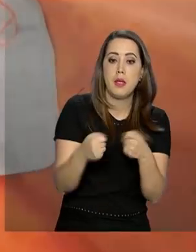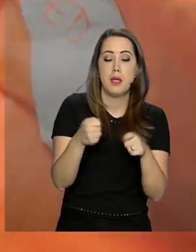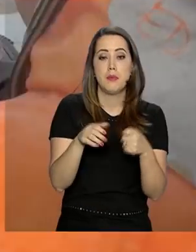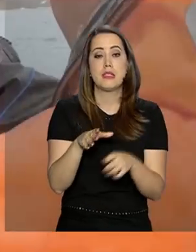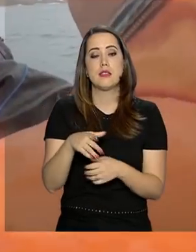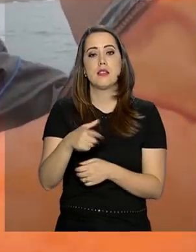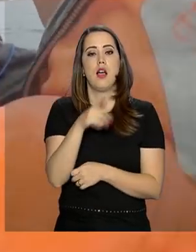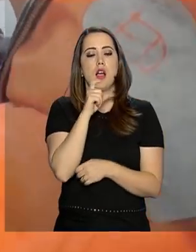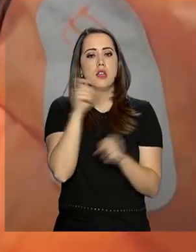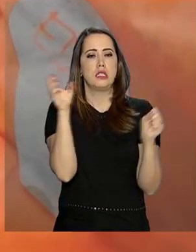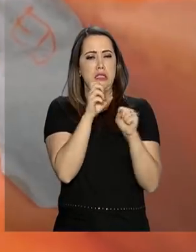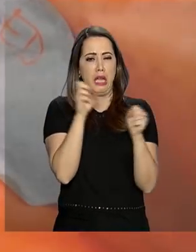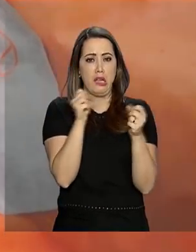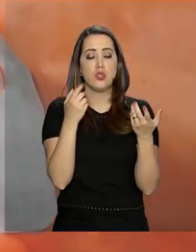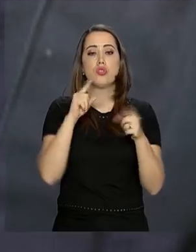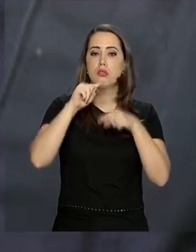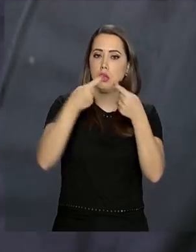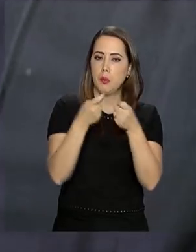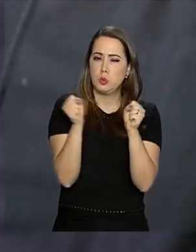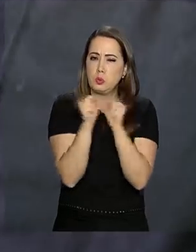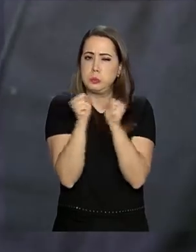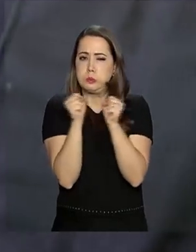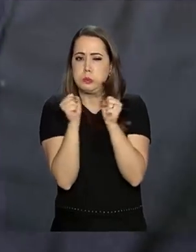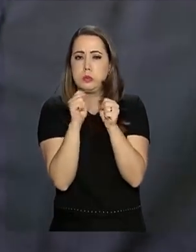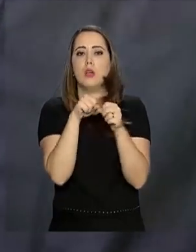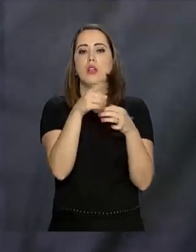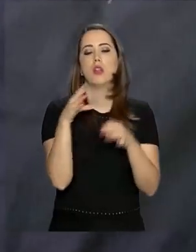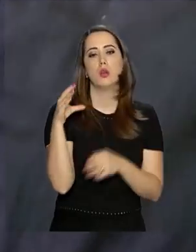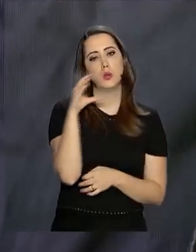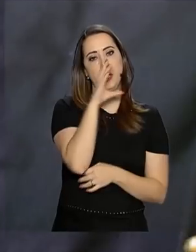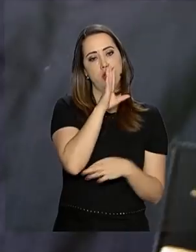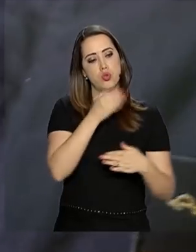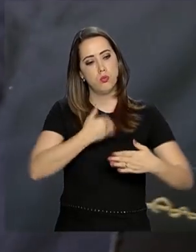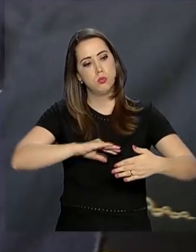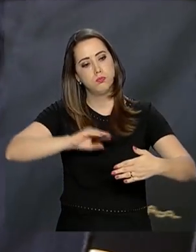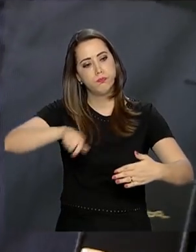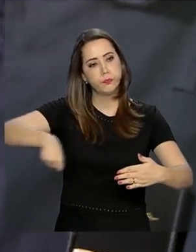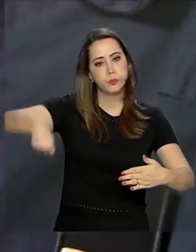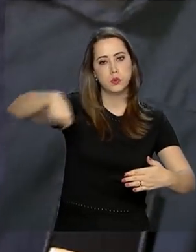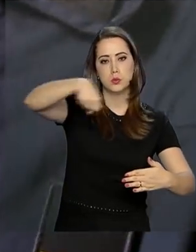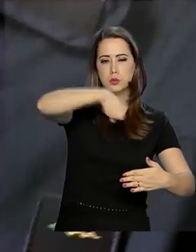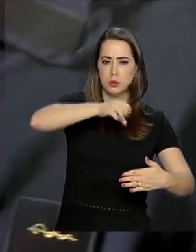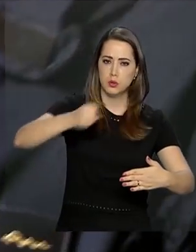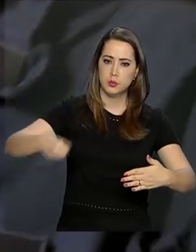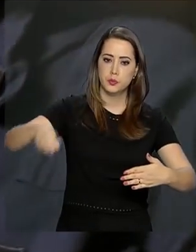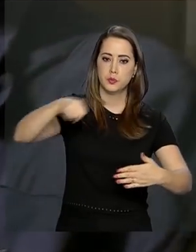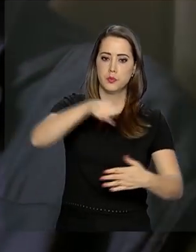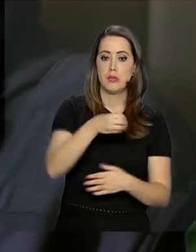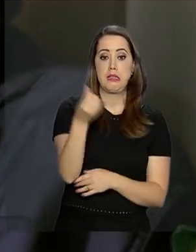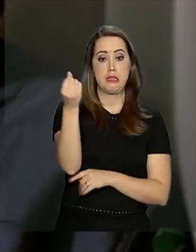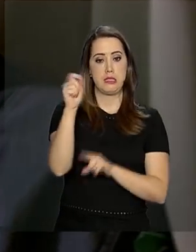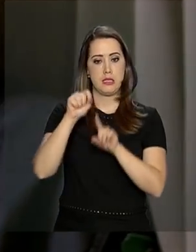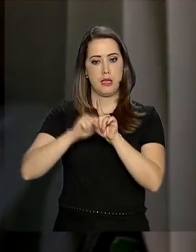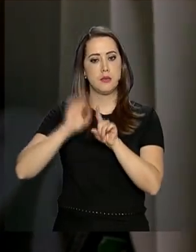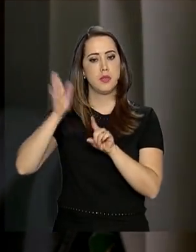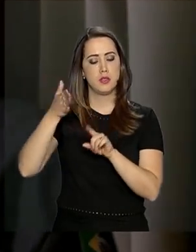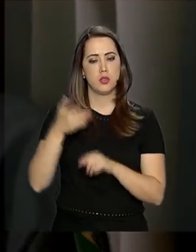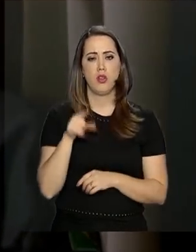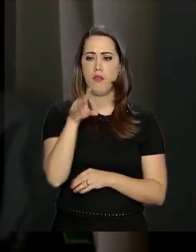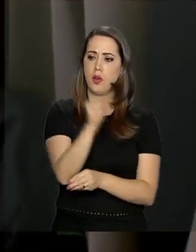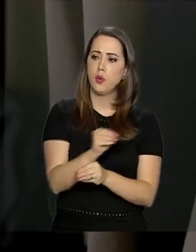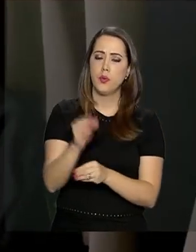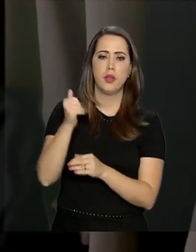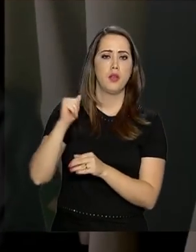após um quadro de hipotermia. Nos seis meses em que acompanhou a missão Antártica, a médica conta que os atendimentos mais comuns